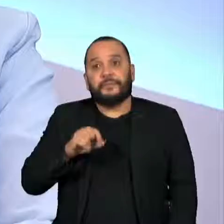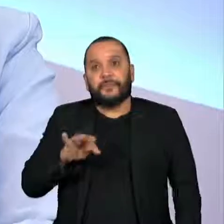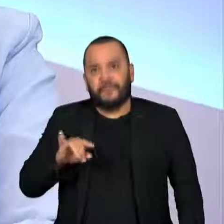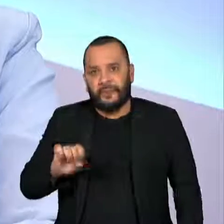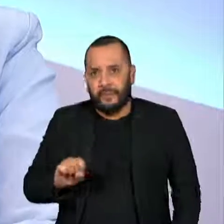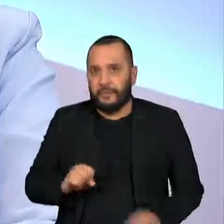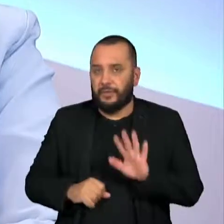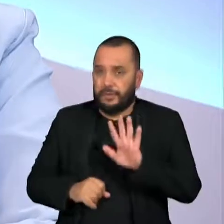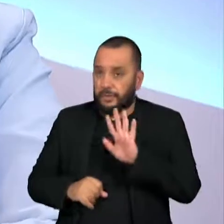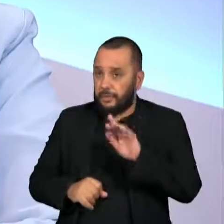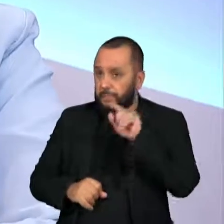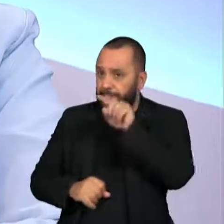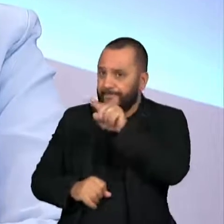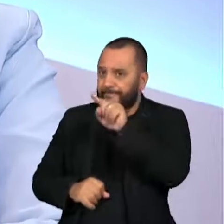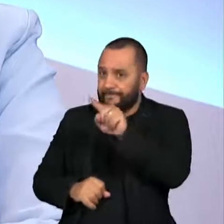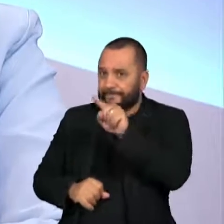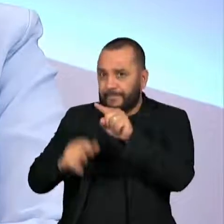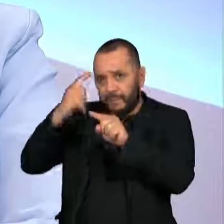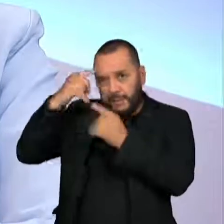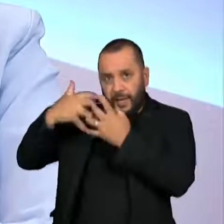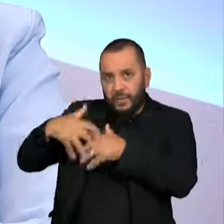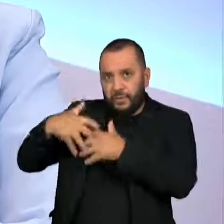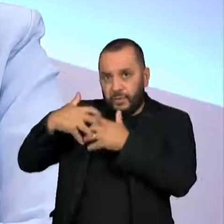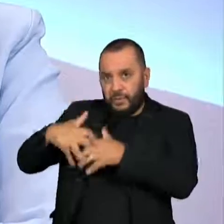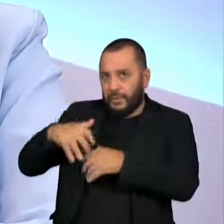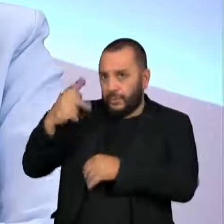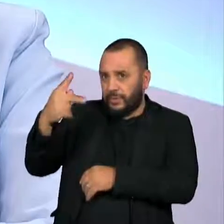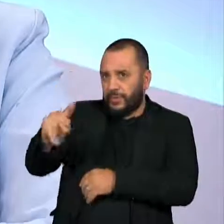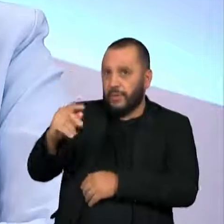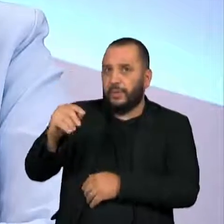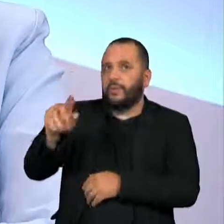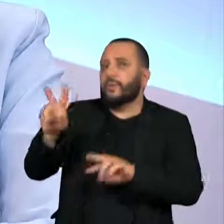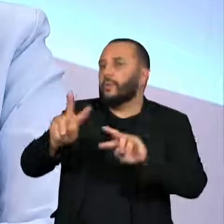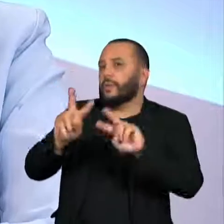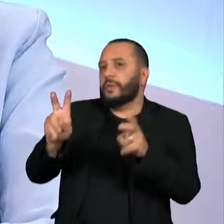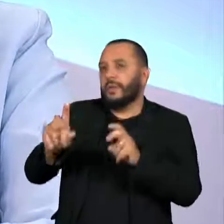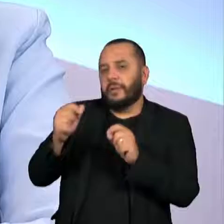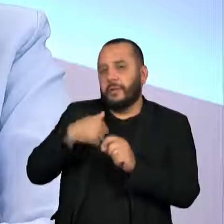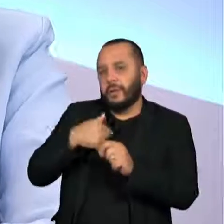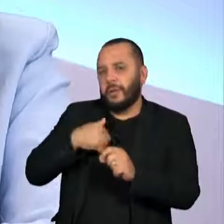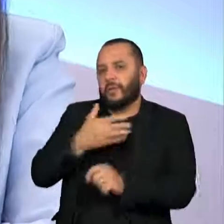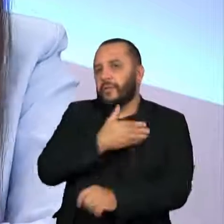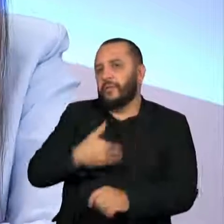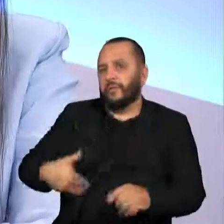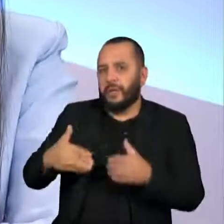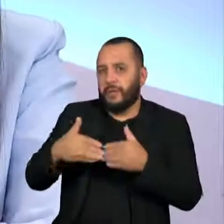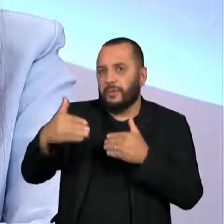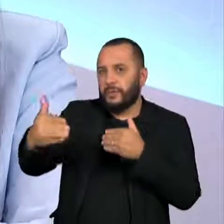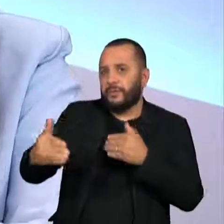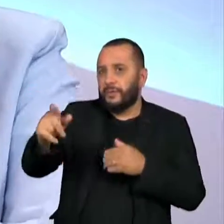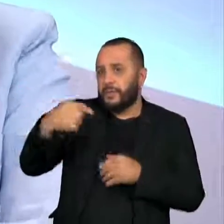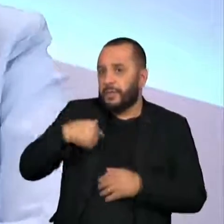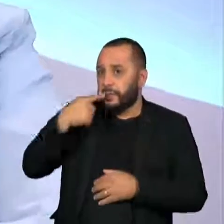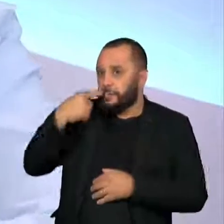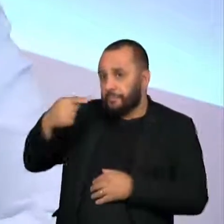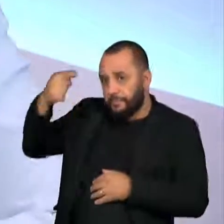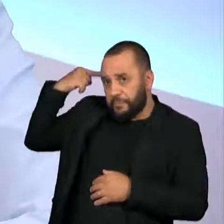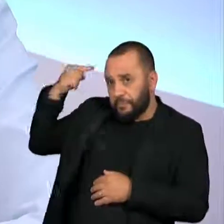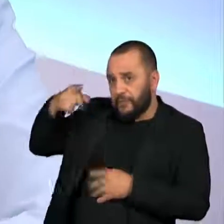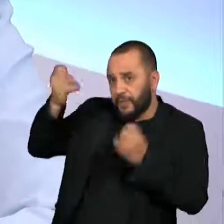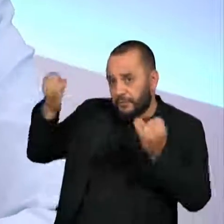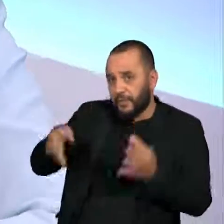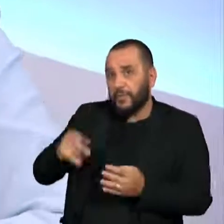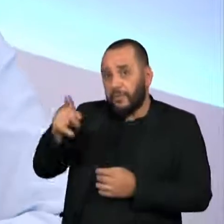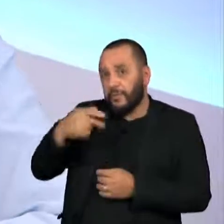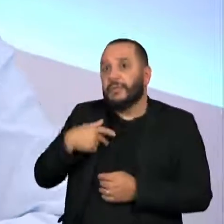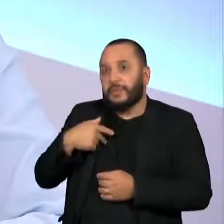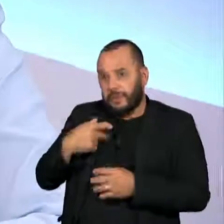É um pouco nessa linha, eu também gostaria de entrar nessa questão do próximo governo, porque recentemente você disse, aliás, surpreendente até para